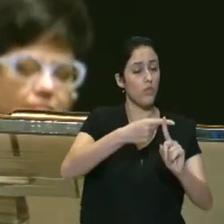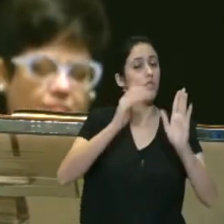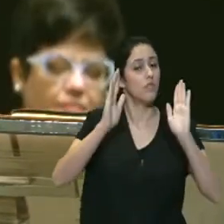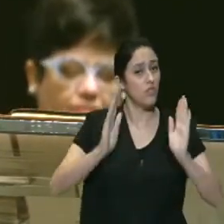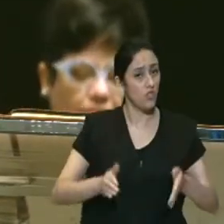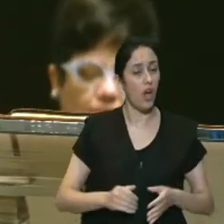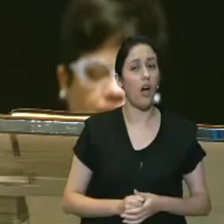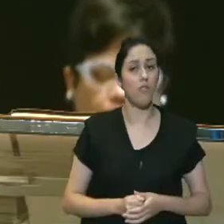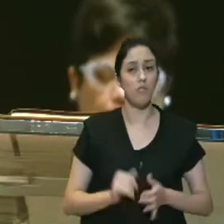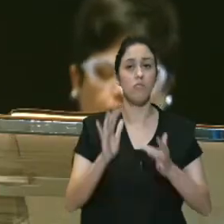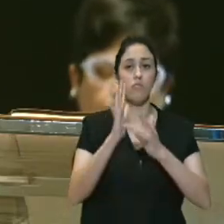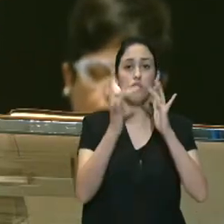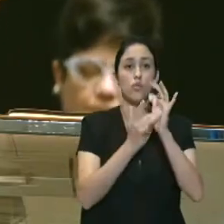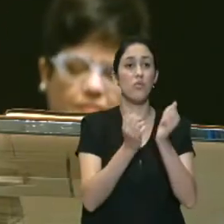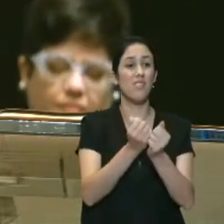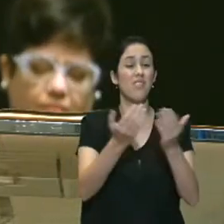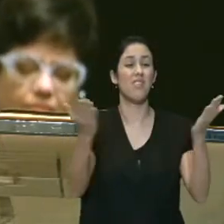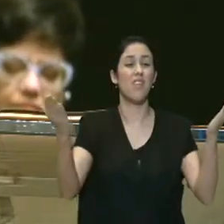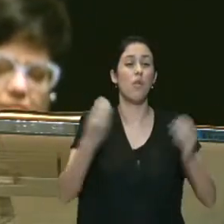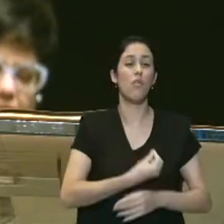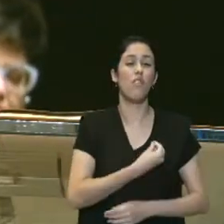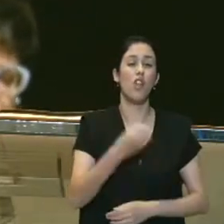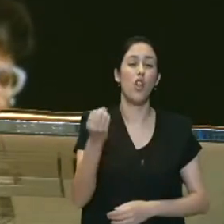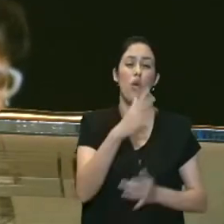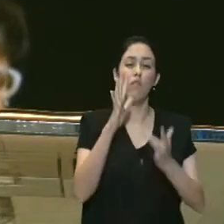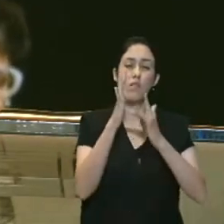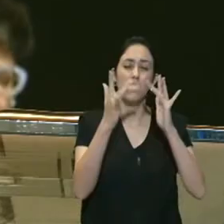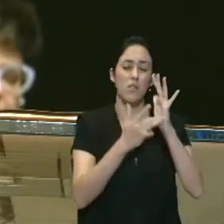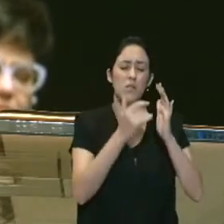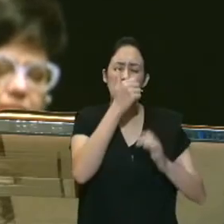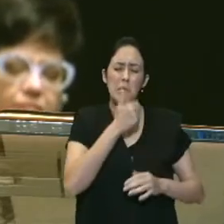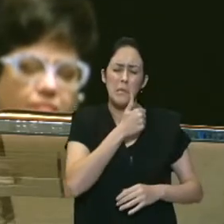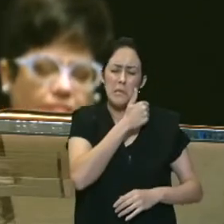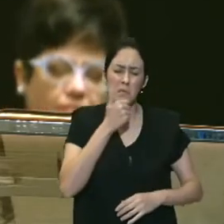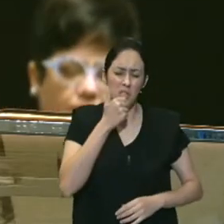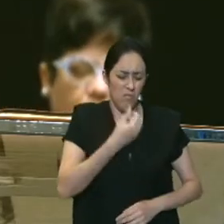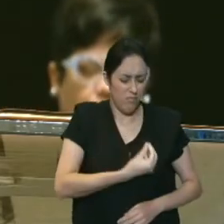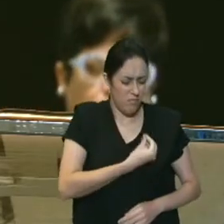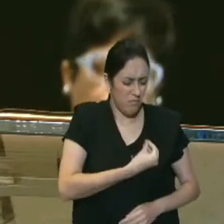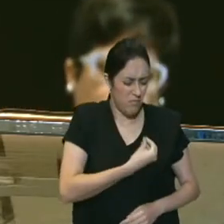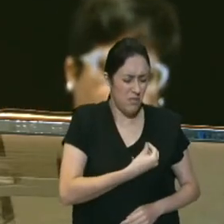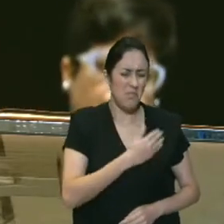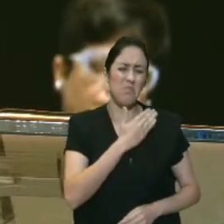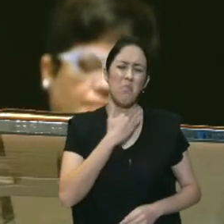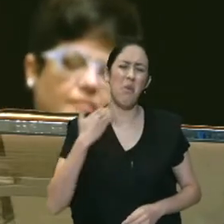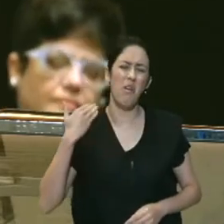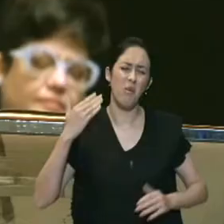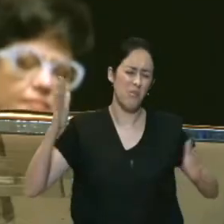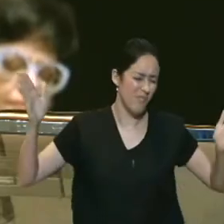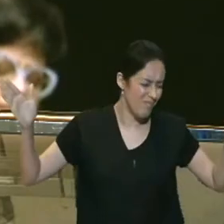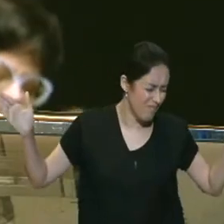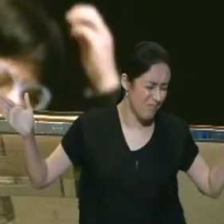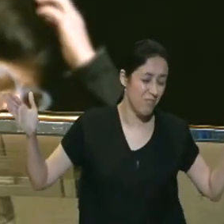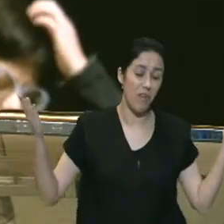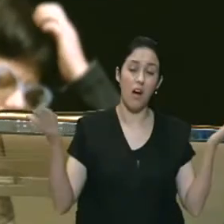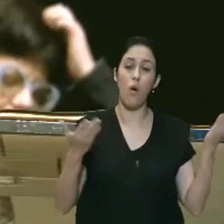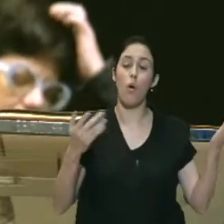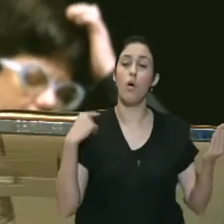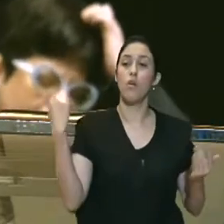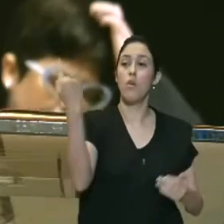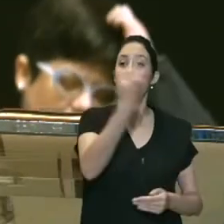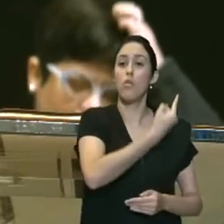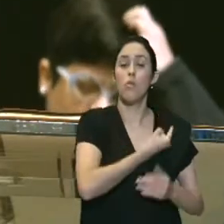vida ele sim se fez sacrifício para que hoje nós pudéssemos estar aqui para que hoje nós pudéssemos